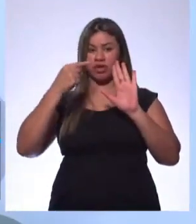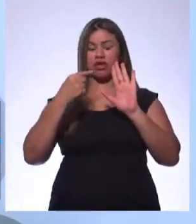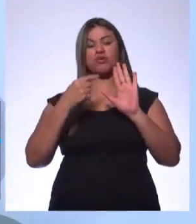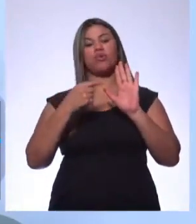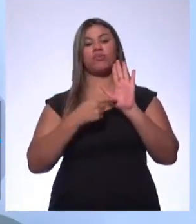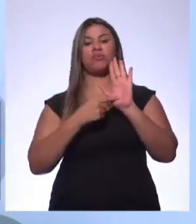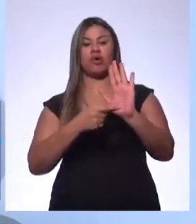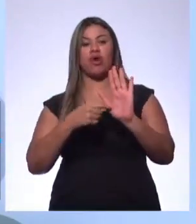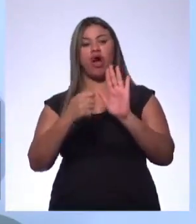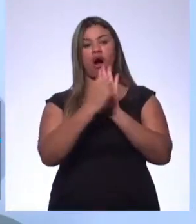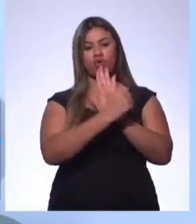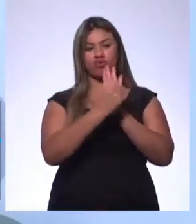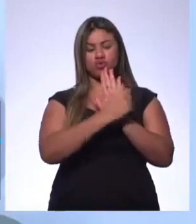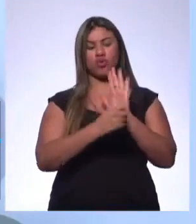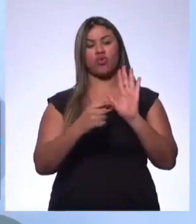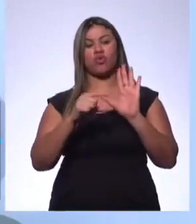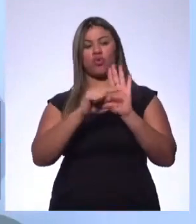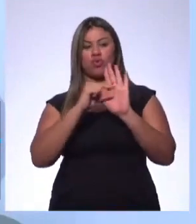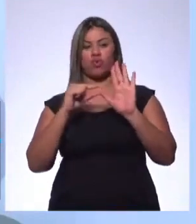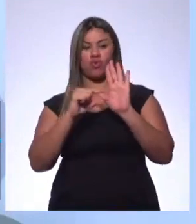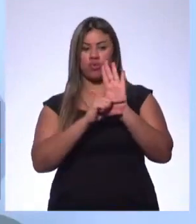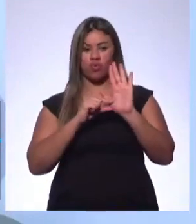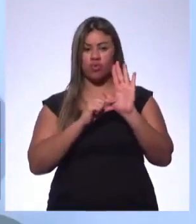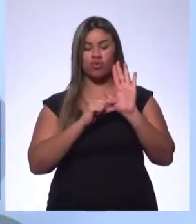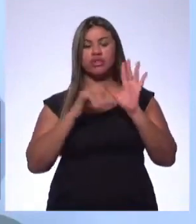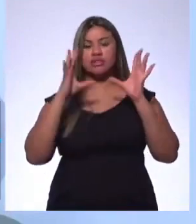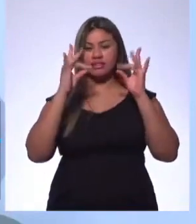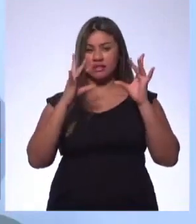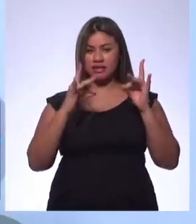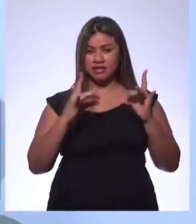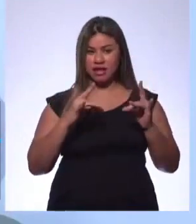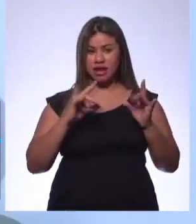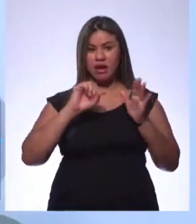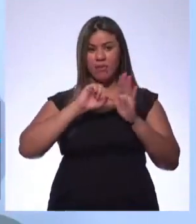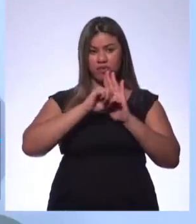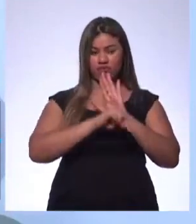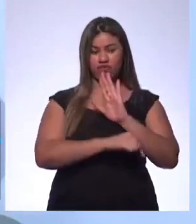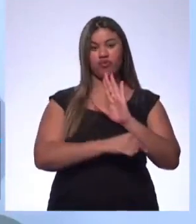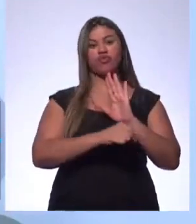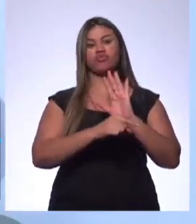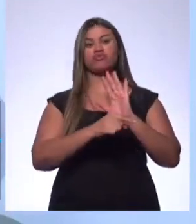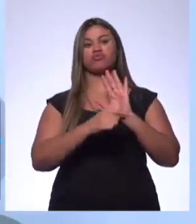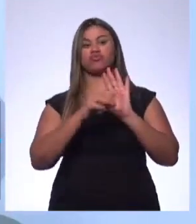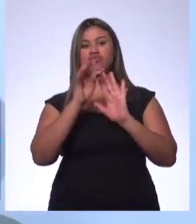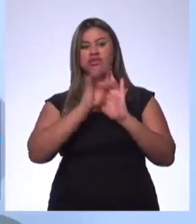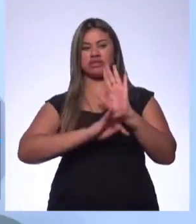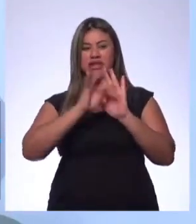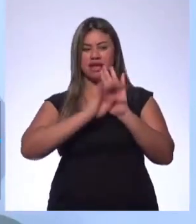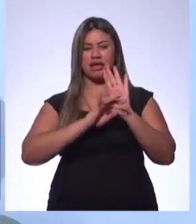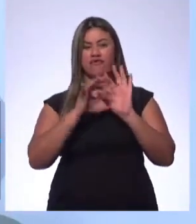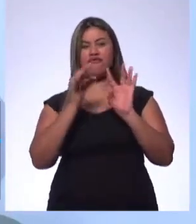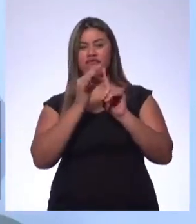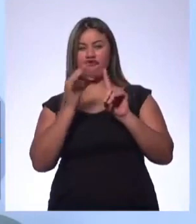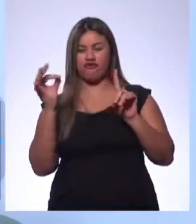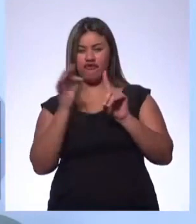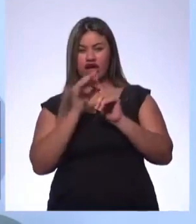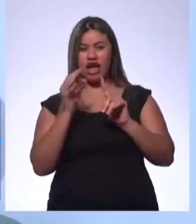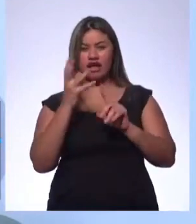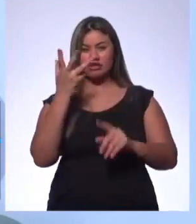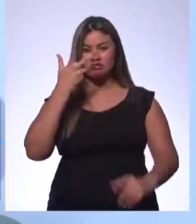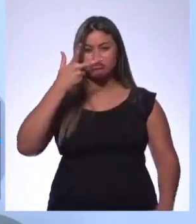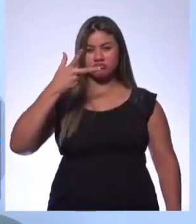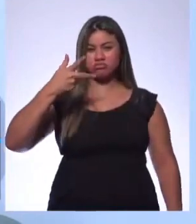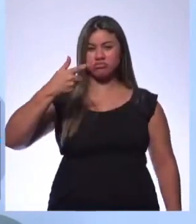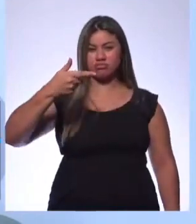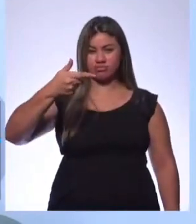primeiro e segundo eu vou descrevendo a obra, eu vou aprofundando e marcando o texto, colocando alguns trechos ali, que chamam a